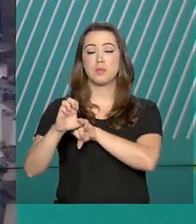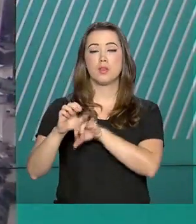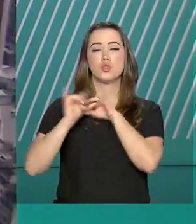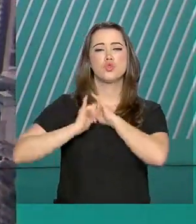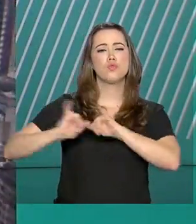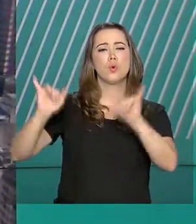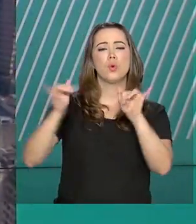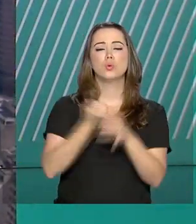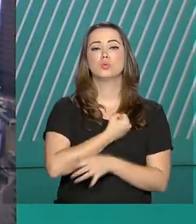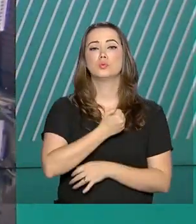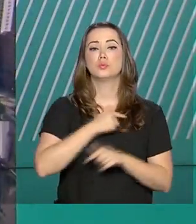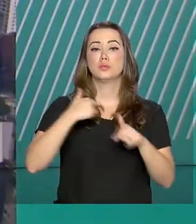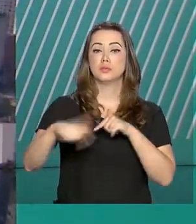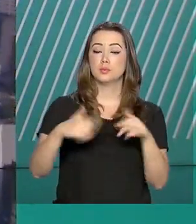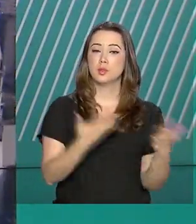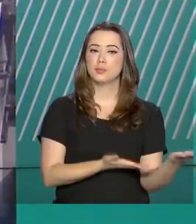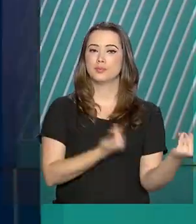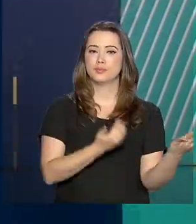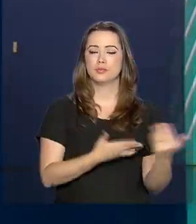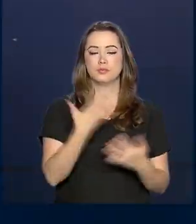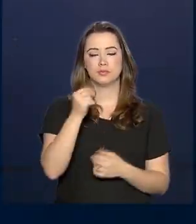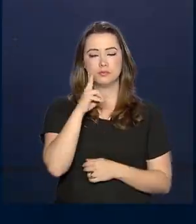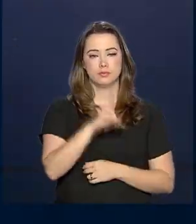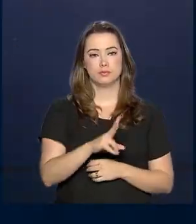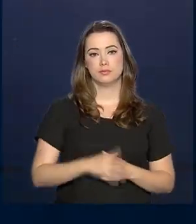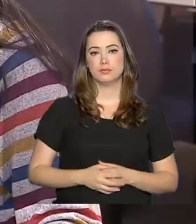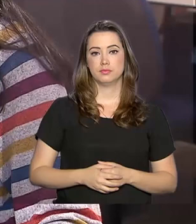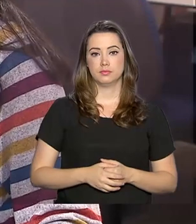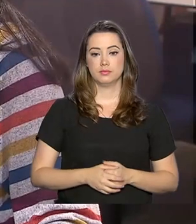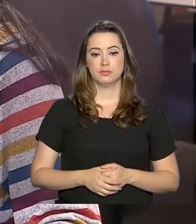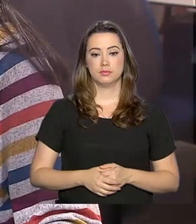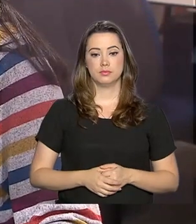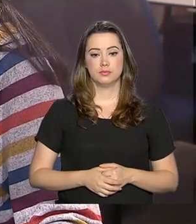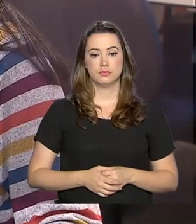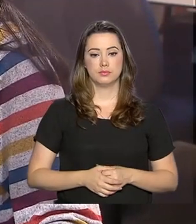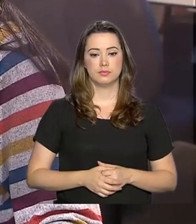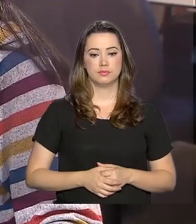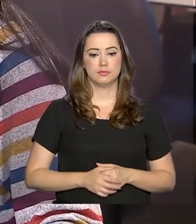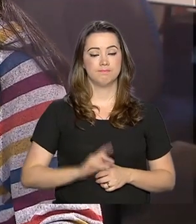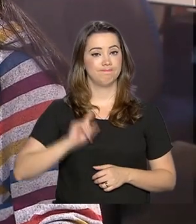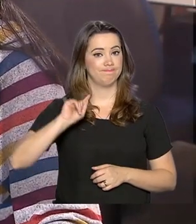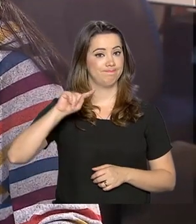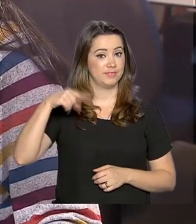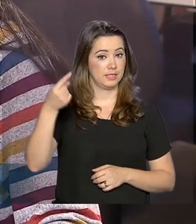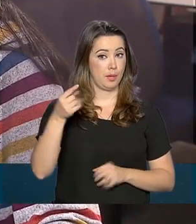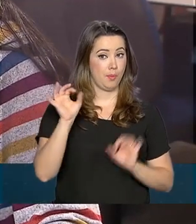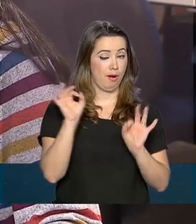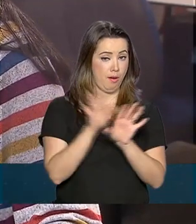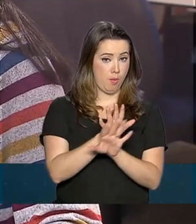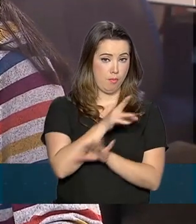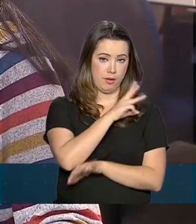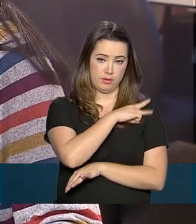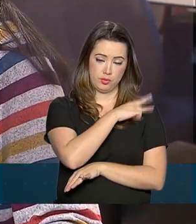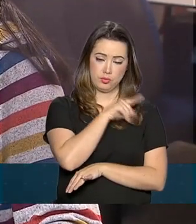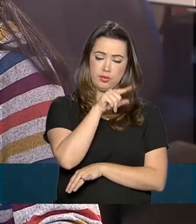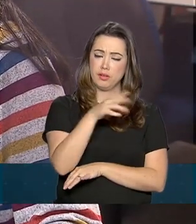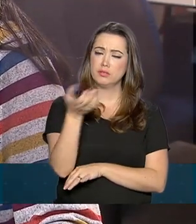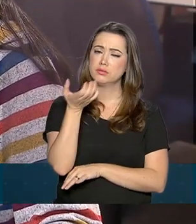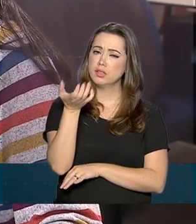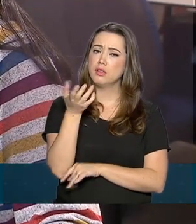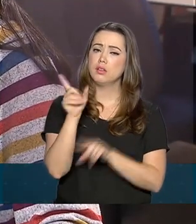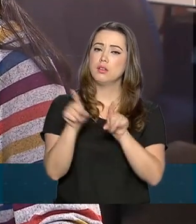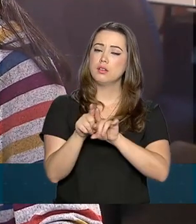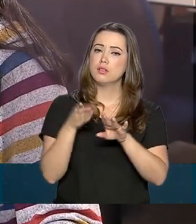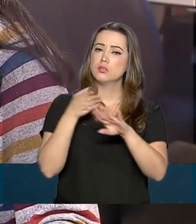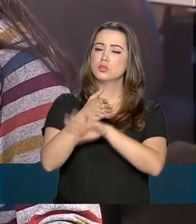trabalho de jovens no Brasil. Veja na reportagem. Depois de concluir o ensino médio, Karina decidiu que era o